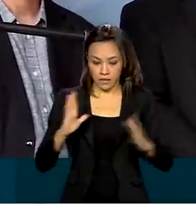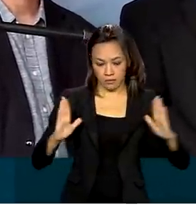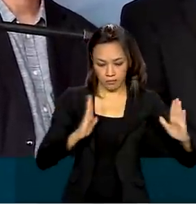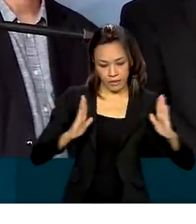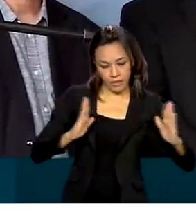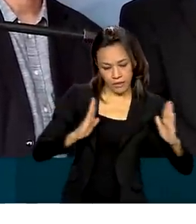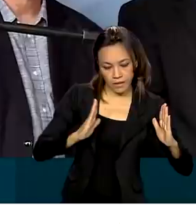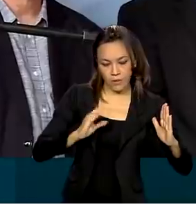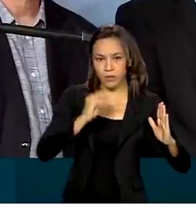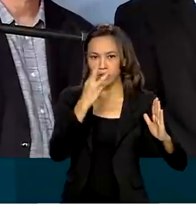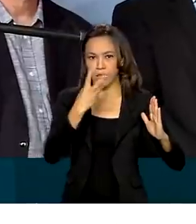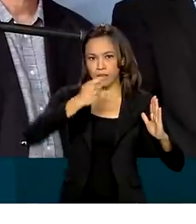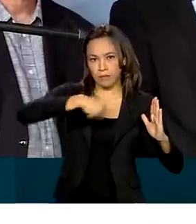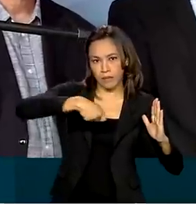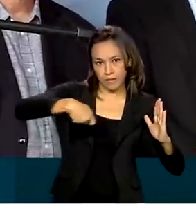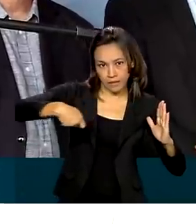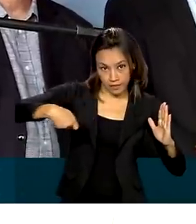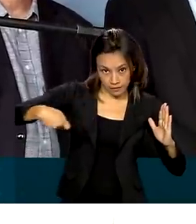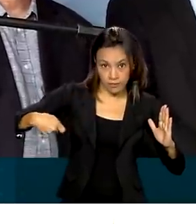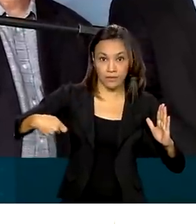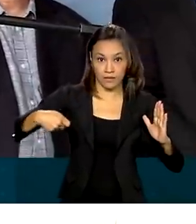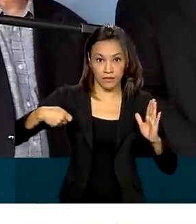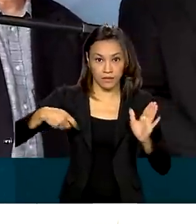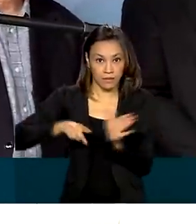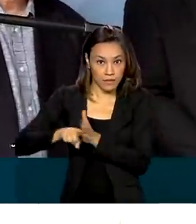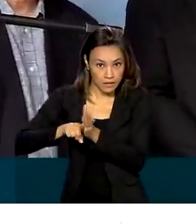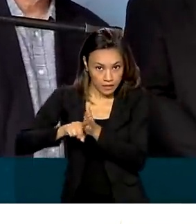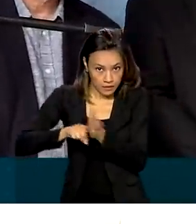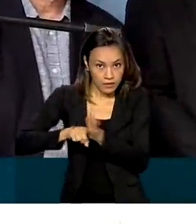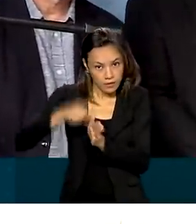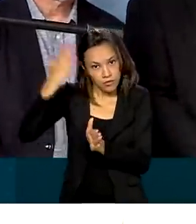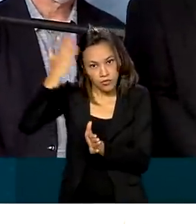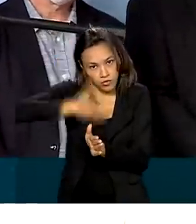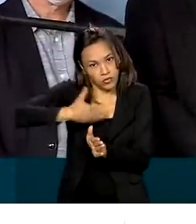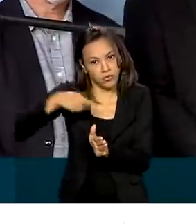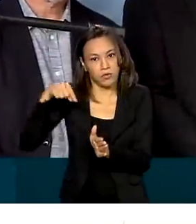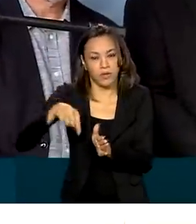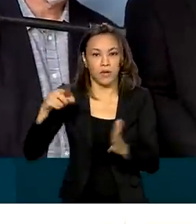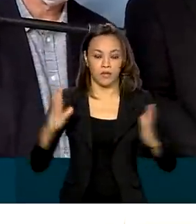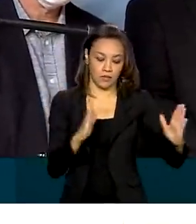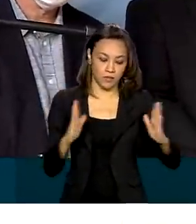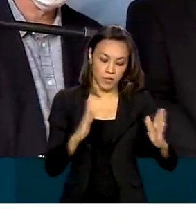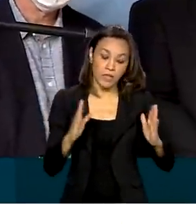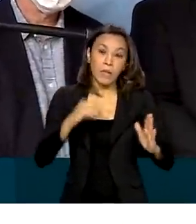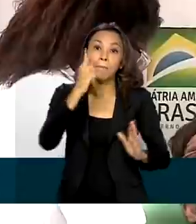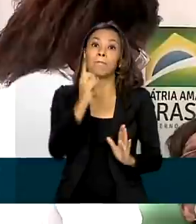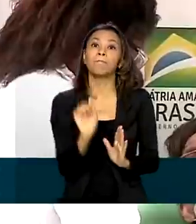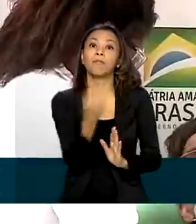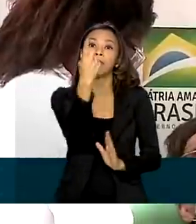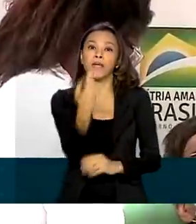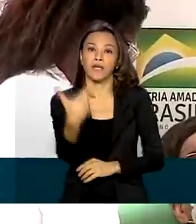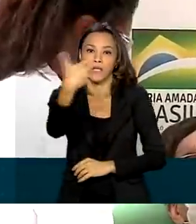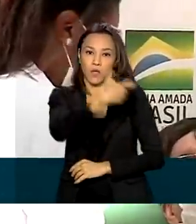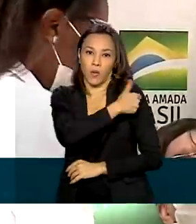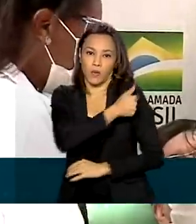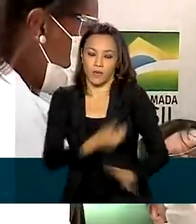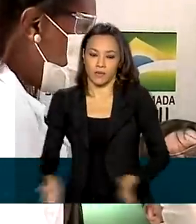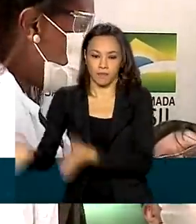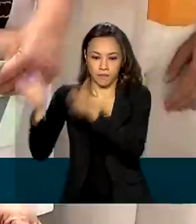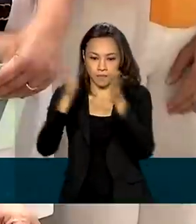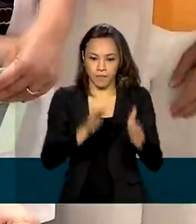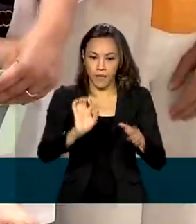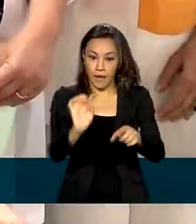de três meses cientificamente evidenciado, por ser eficaz na primeira dose. A primeira